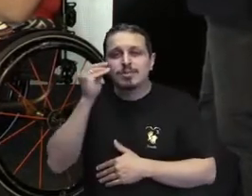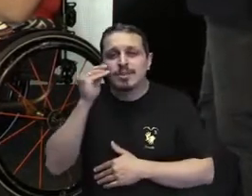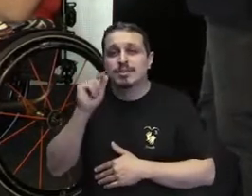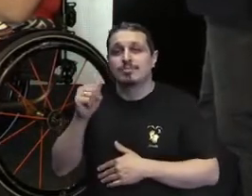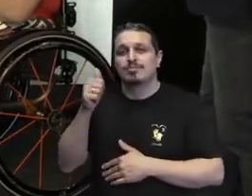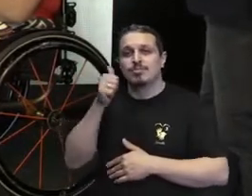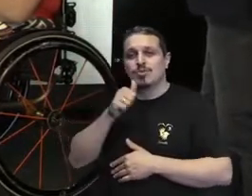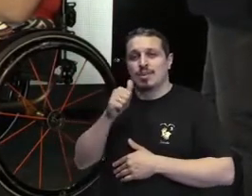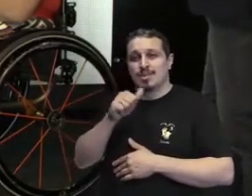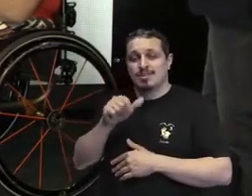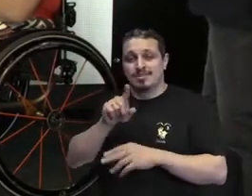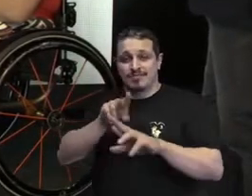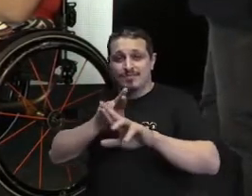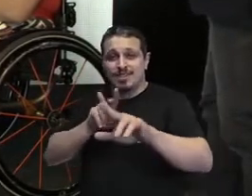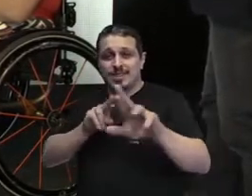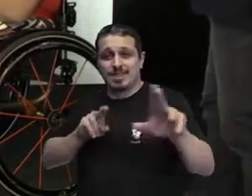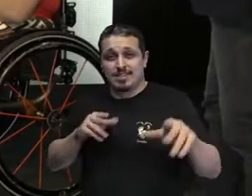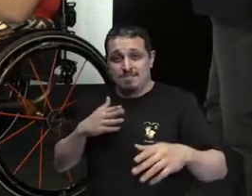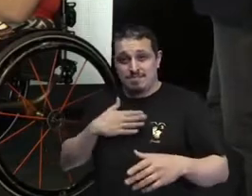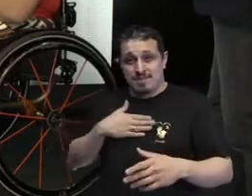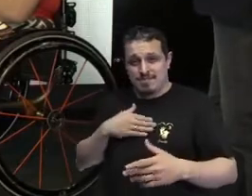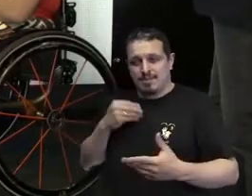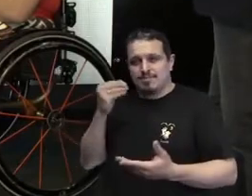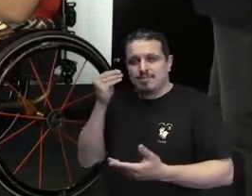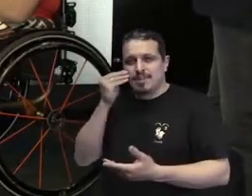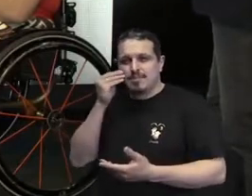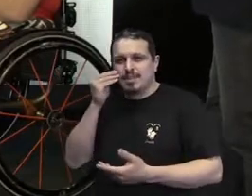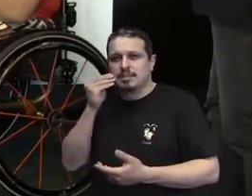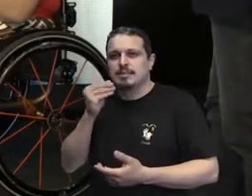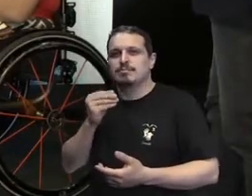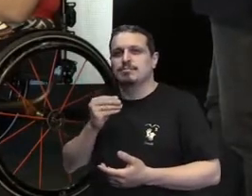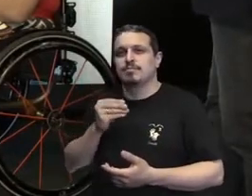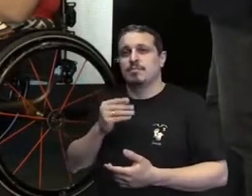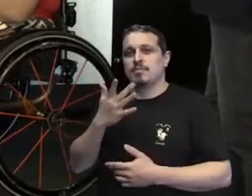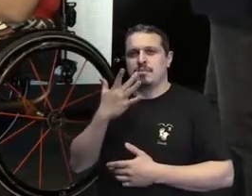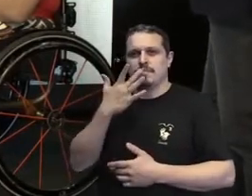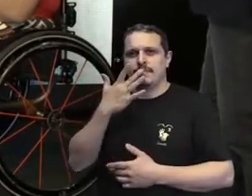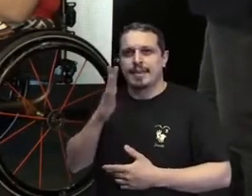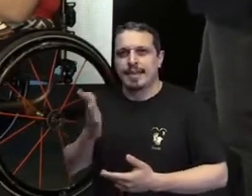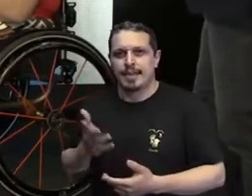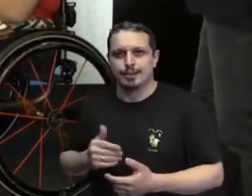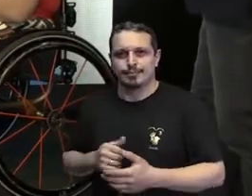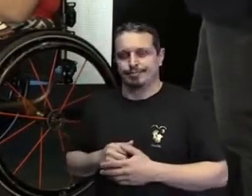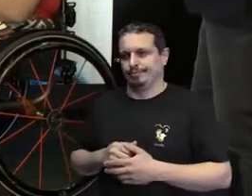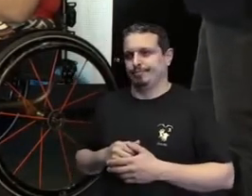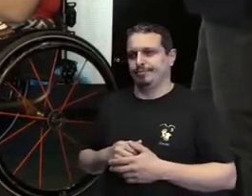diferente da minha experiência como uma pessoa branca de classe média.